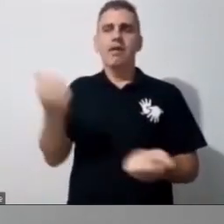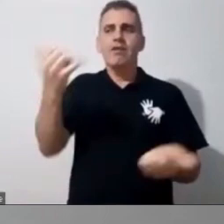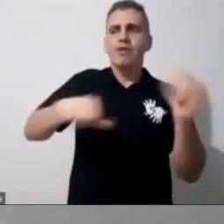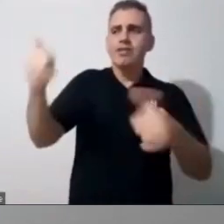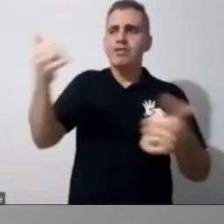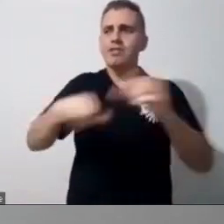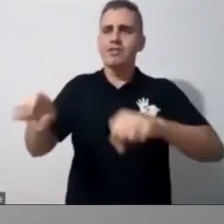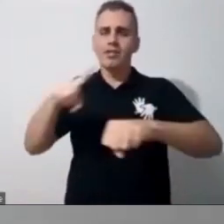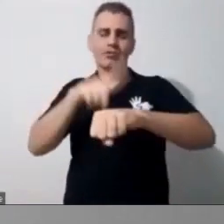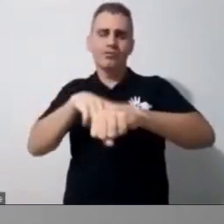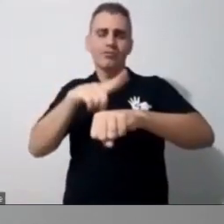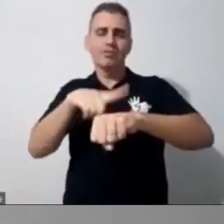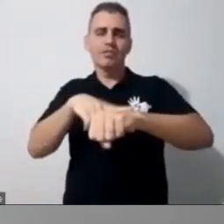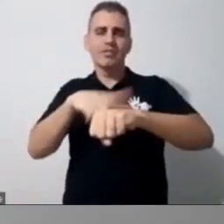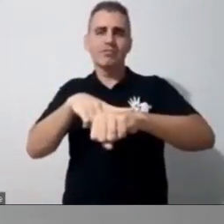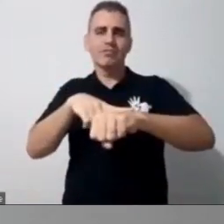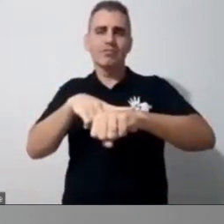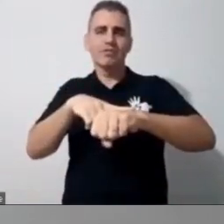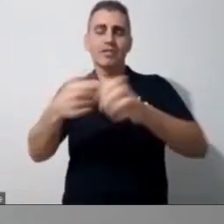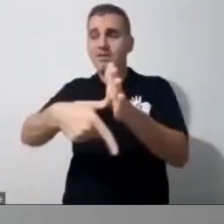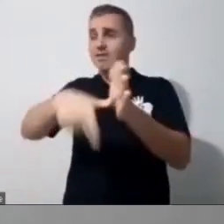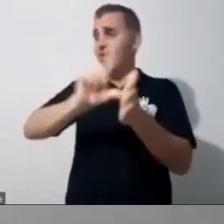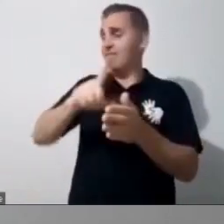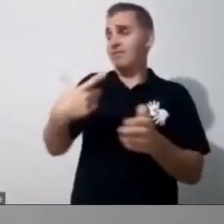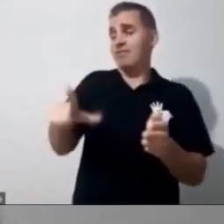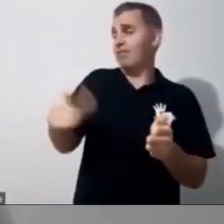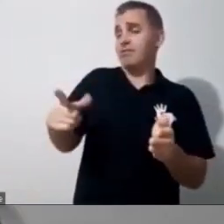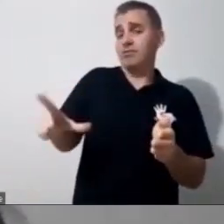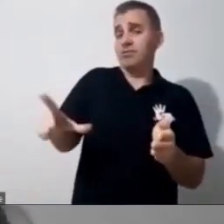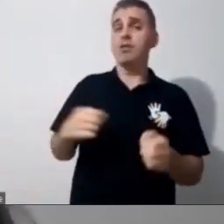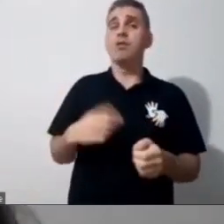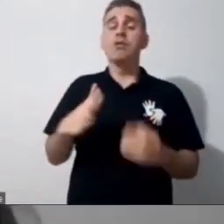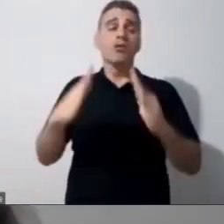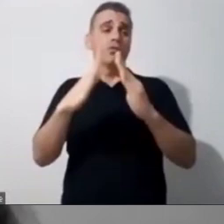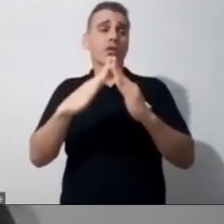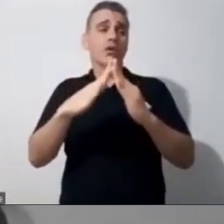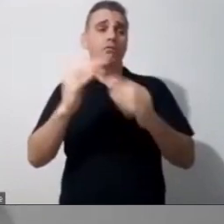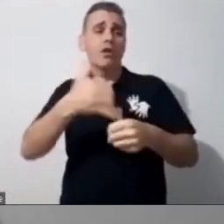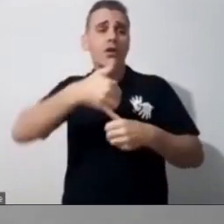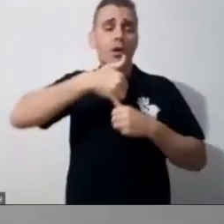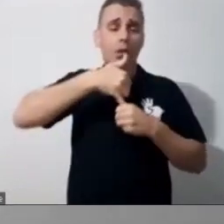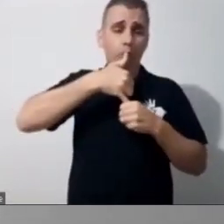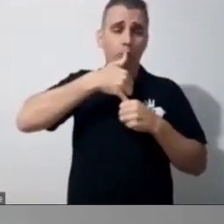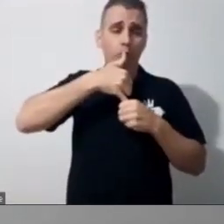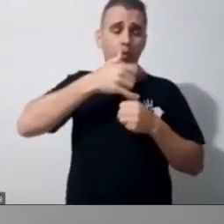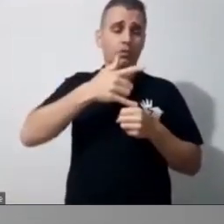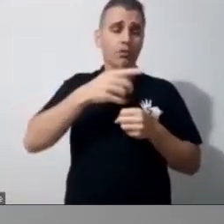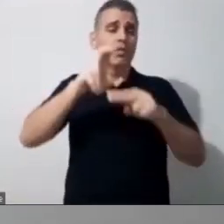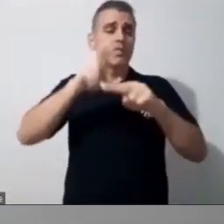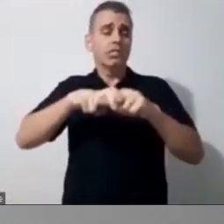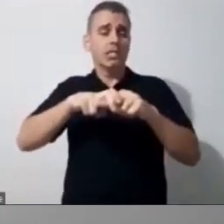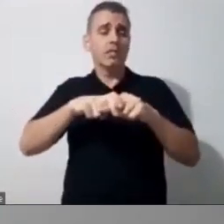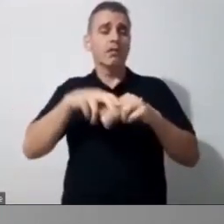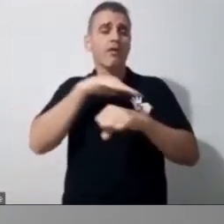que a gente não tinha anteriormente, porque agora tu está lá na tua casa, tu faz um chimarrão, tu senta, tu conversa com o professor, tu vai ali, ó, é uma